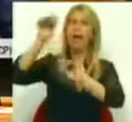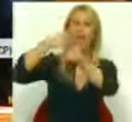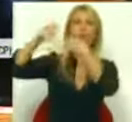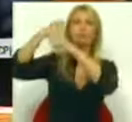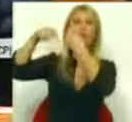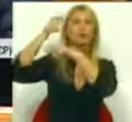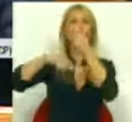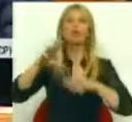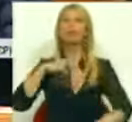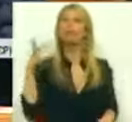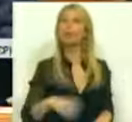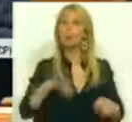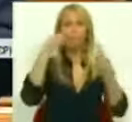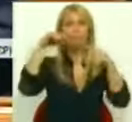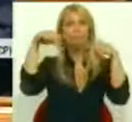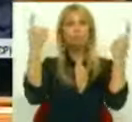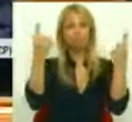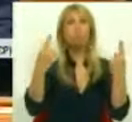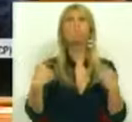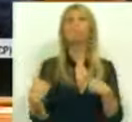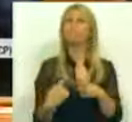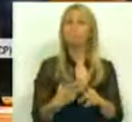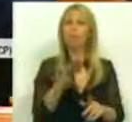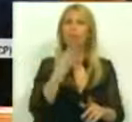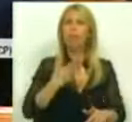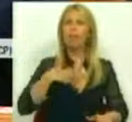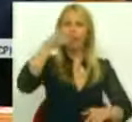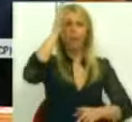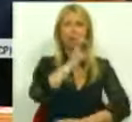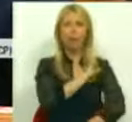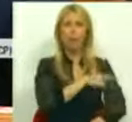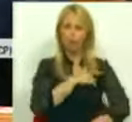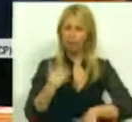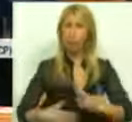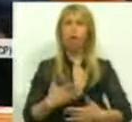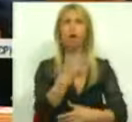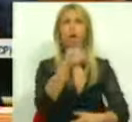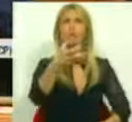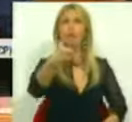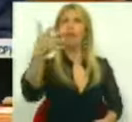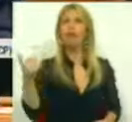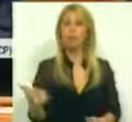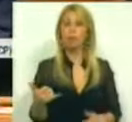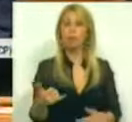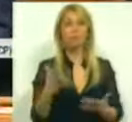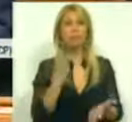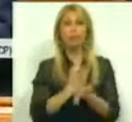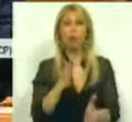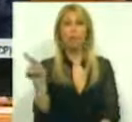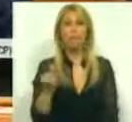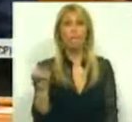portuguesas, sinais encorajadores para 2012. Em apenas oito meses,